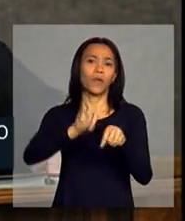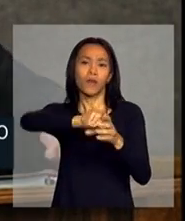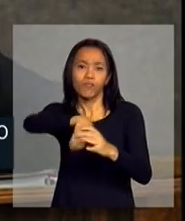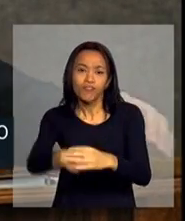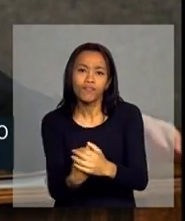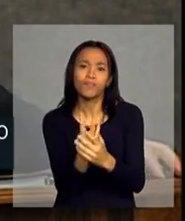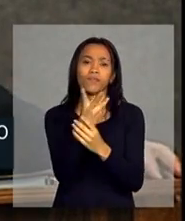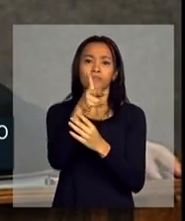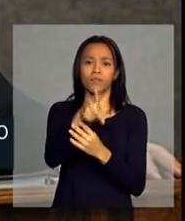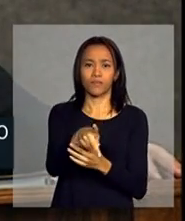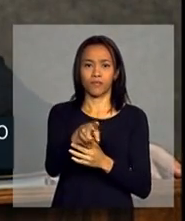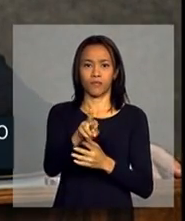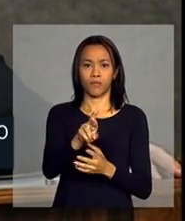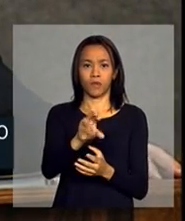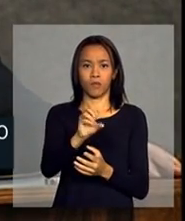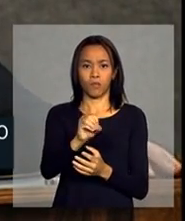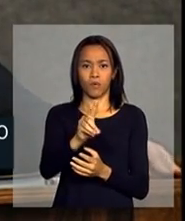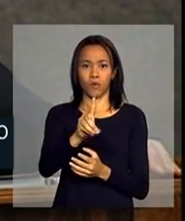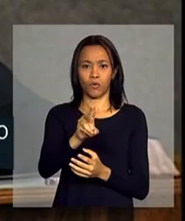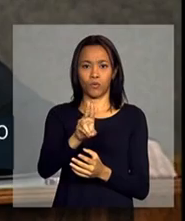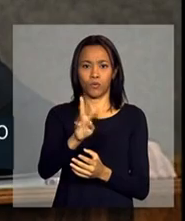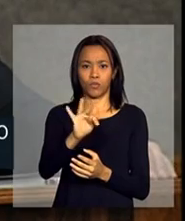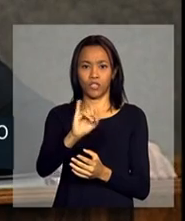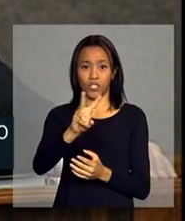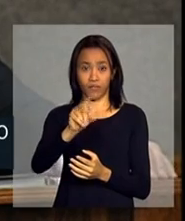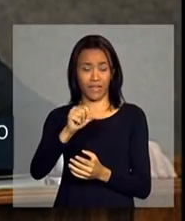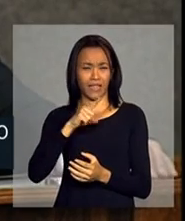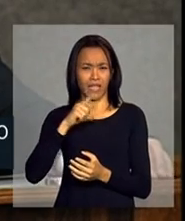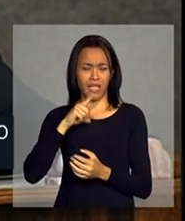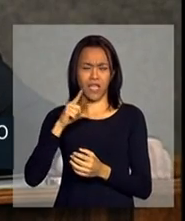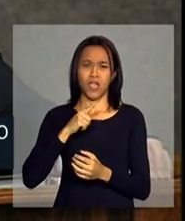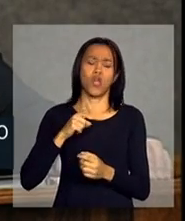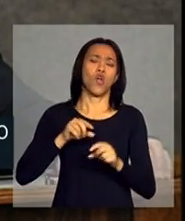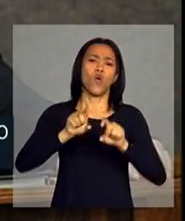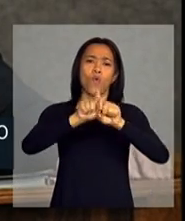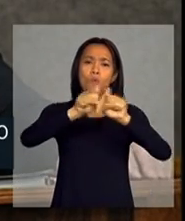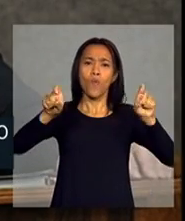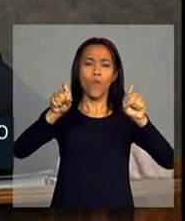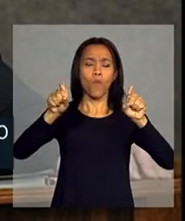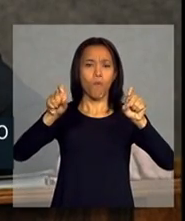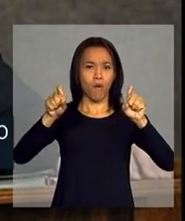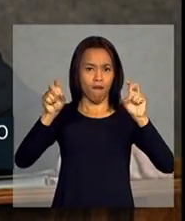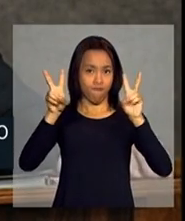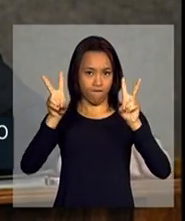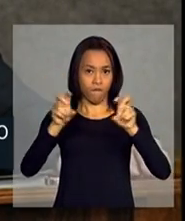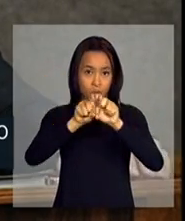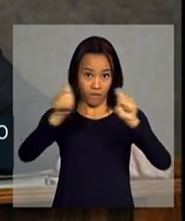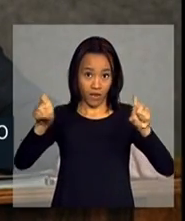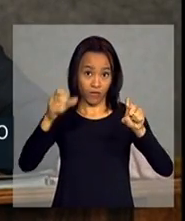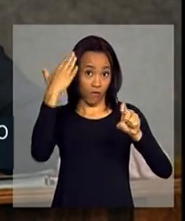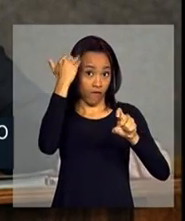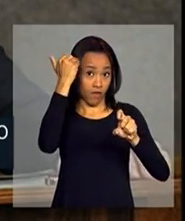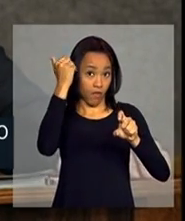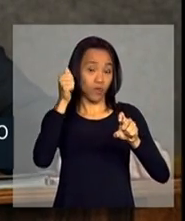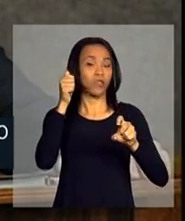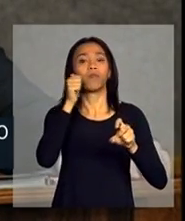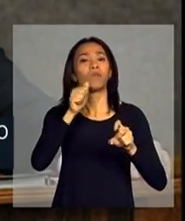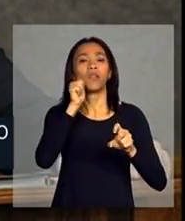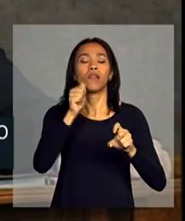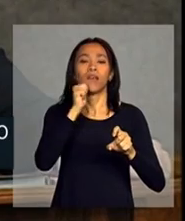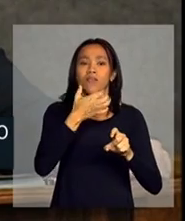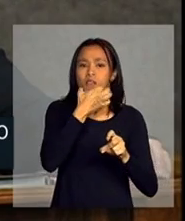uma frase de uma famosa economista inglesa que